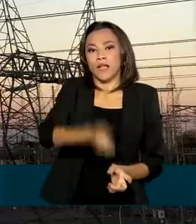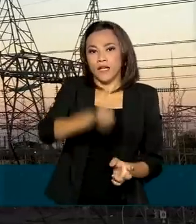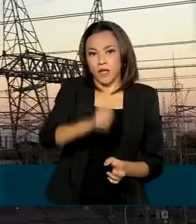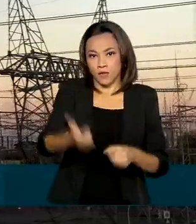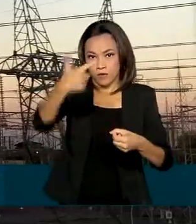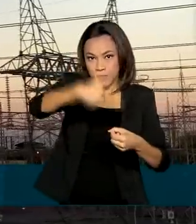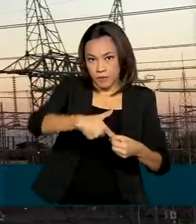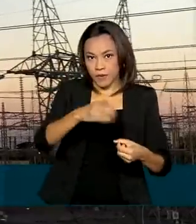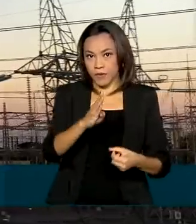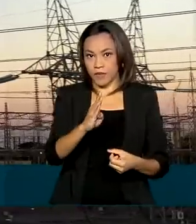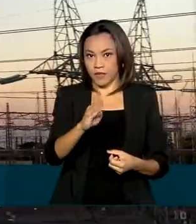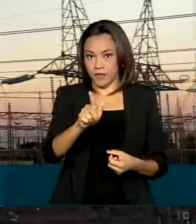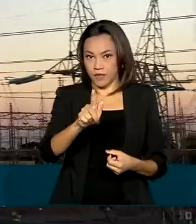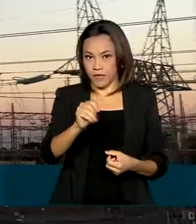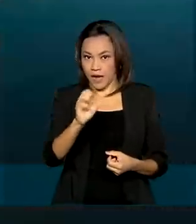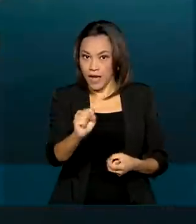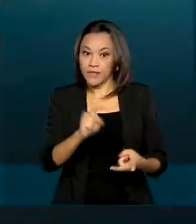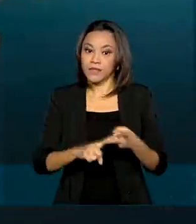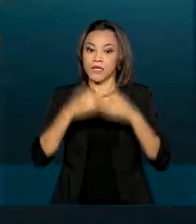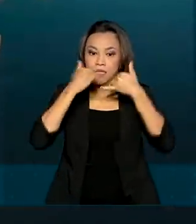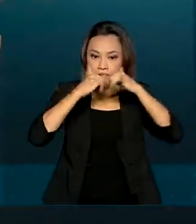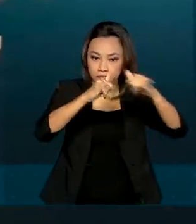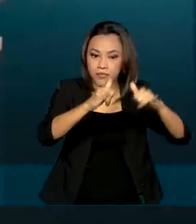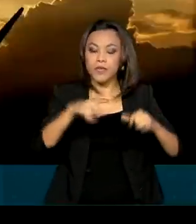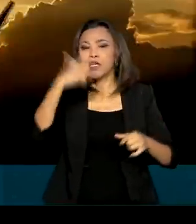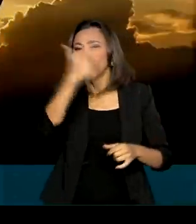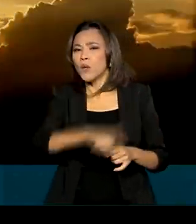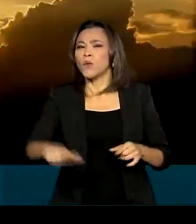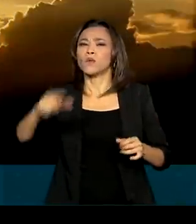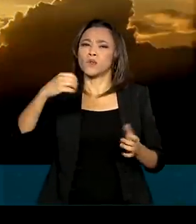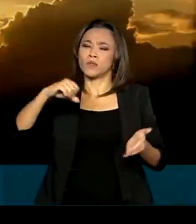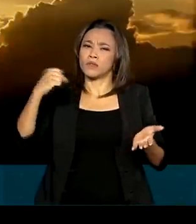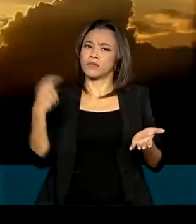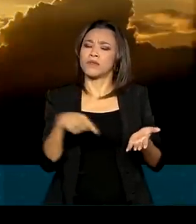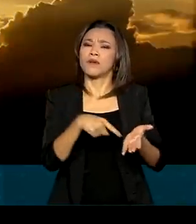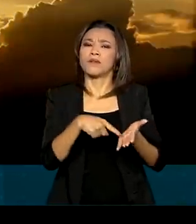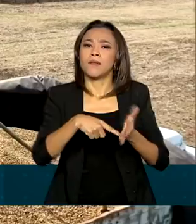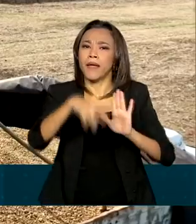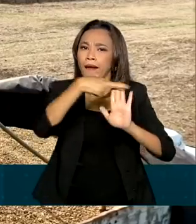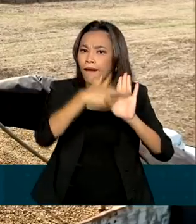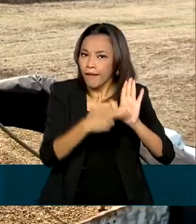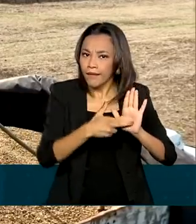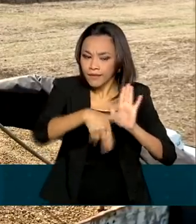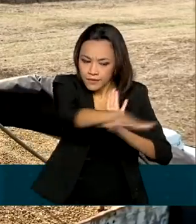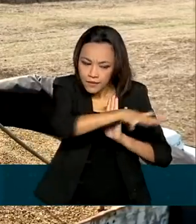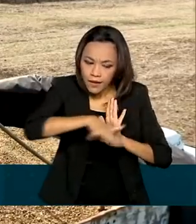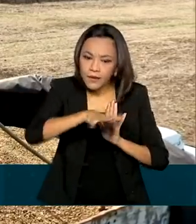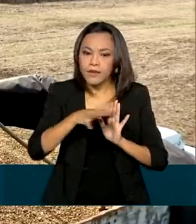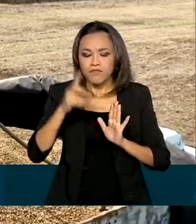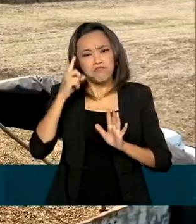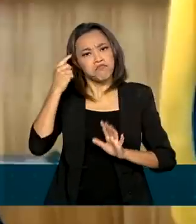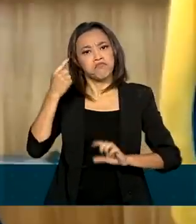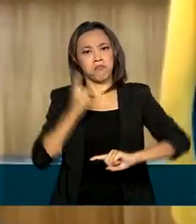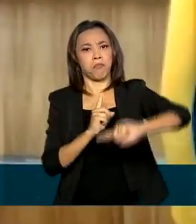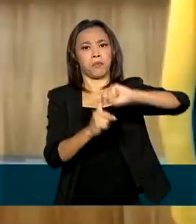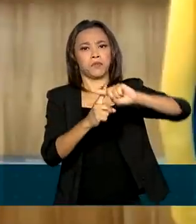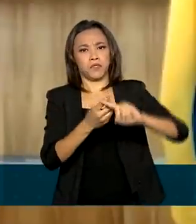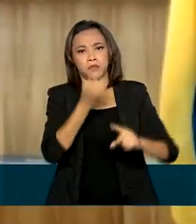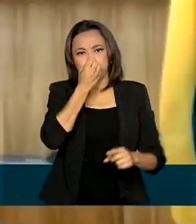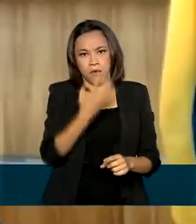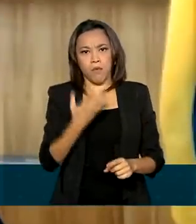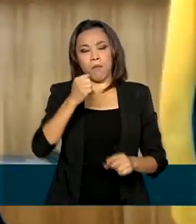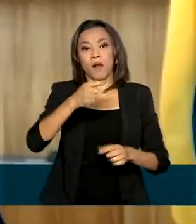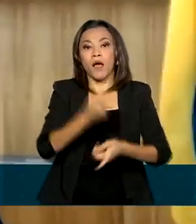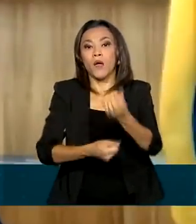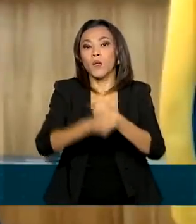elétrica e a aprovação de marcos regulatórios, trazem ainda mais otimismo para a economia brasileira, segundo o